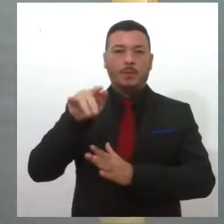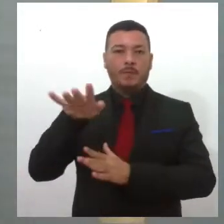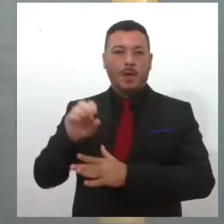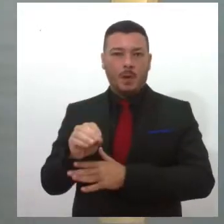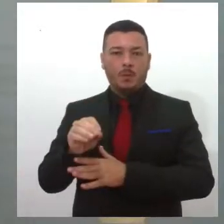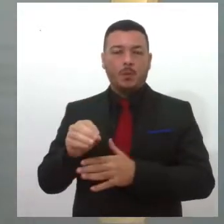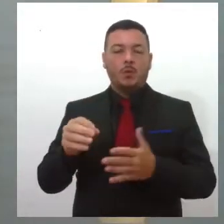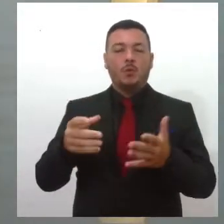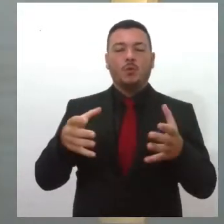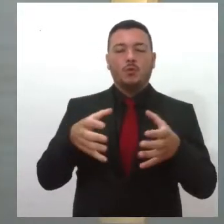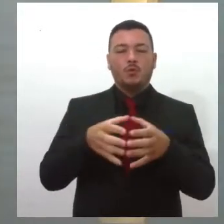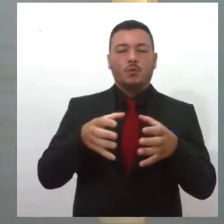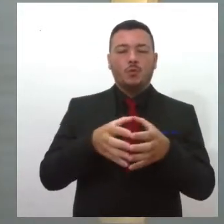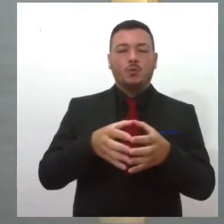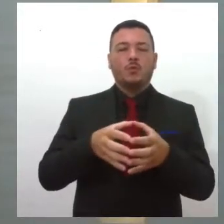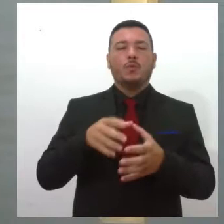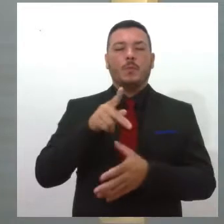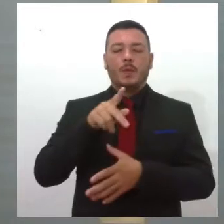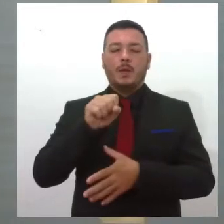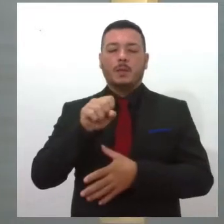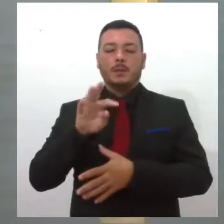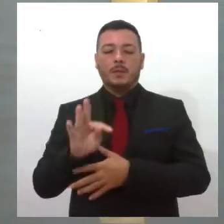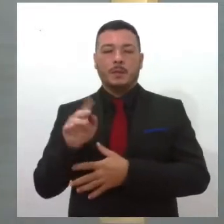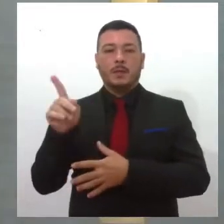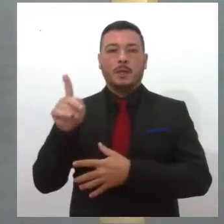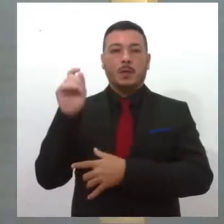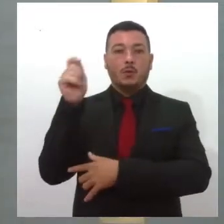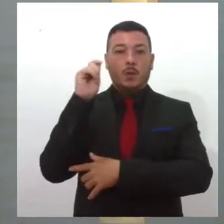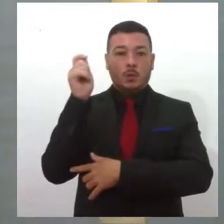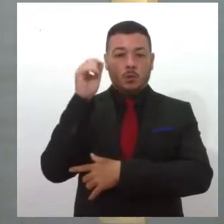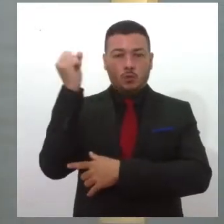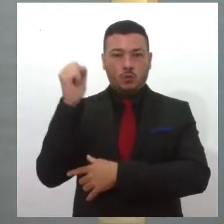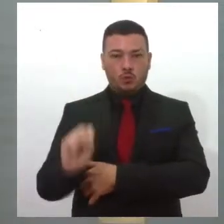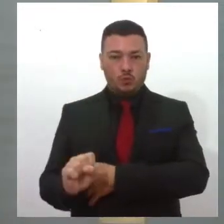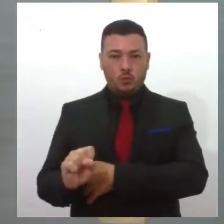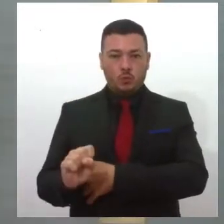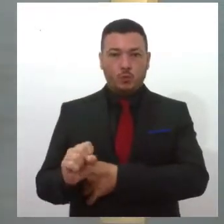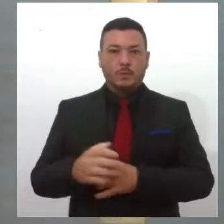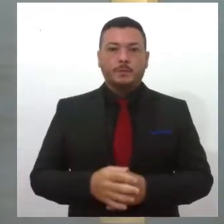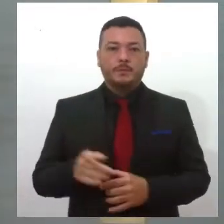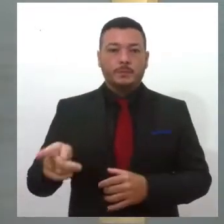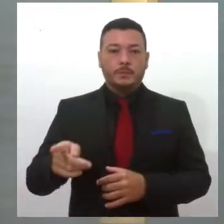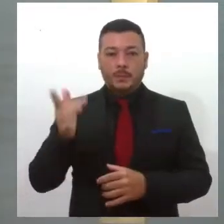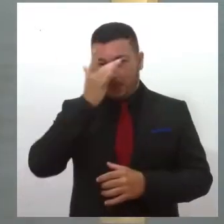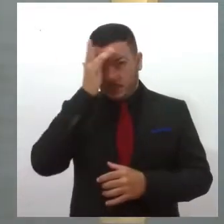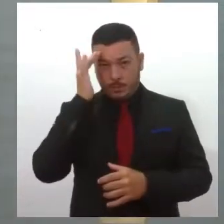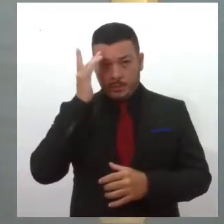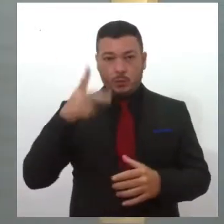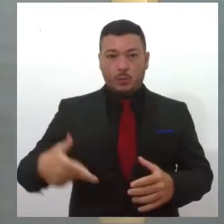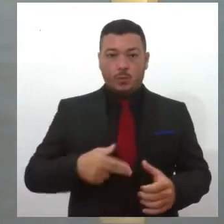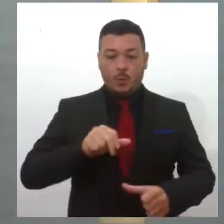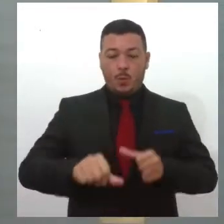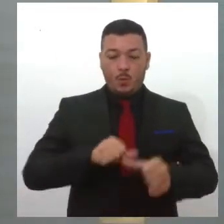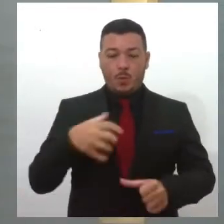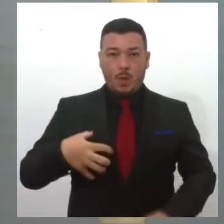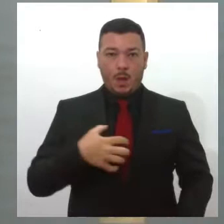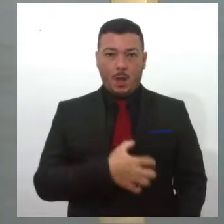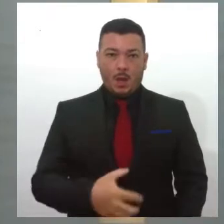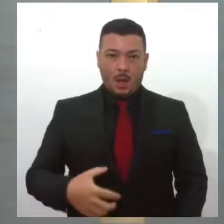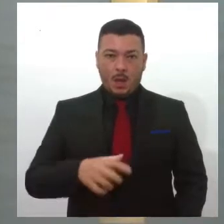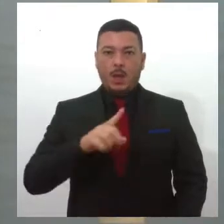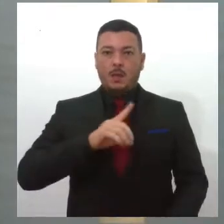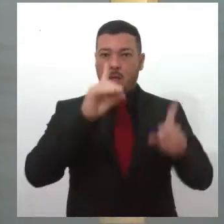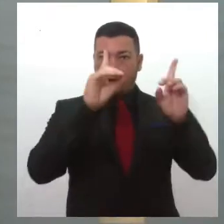do Mato Grosso do Sul. O projeto propõe que os pacientes transplantados tenham os mesmos